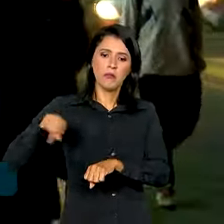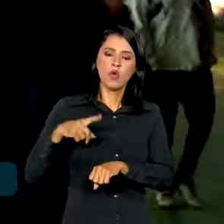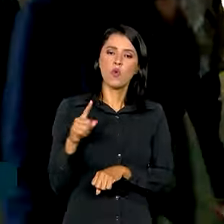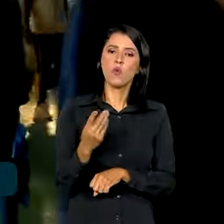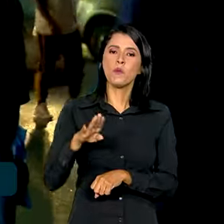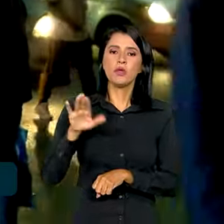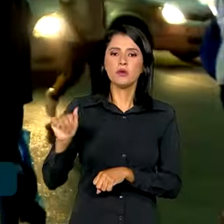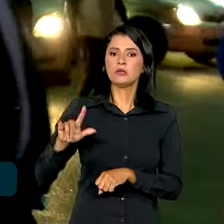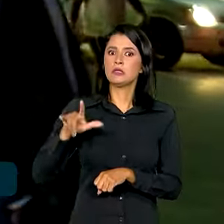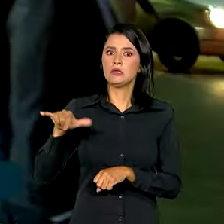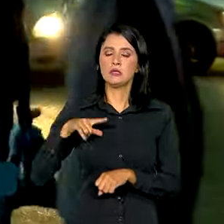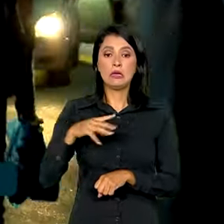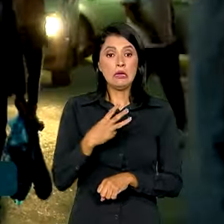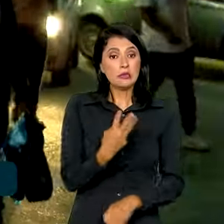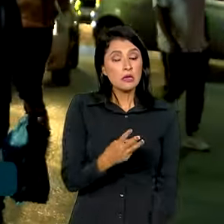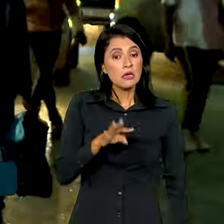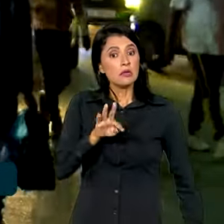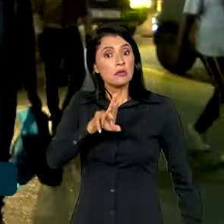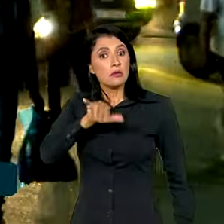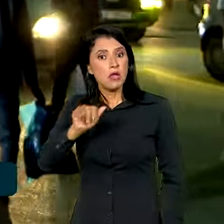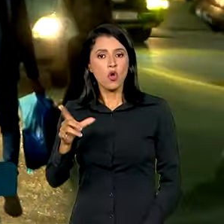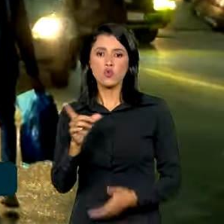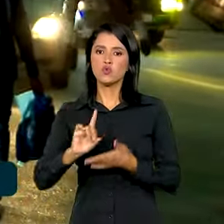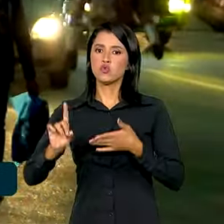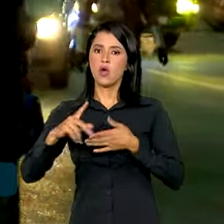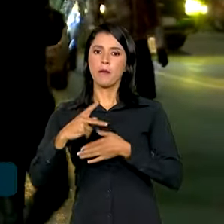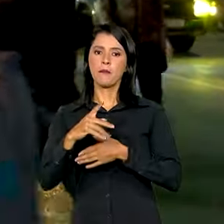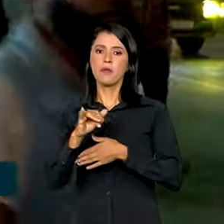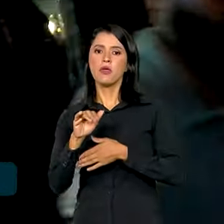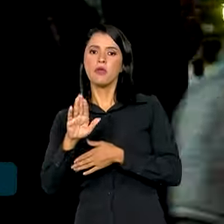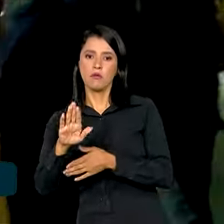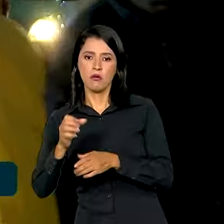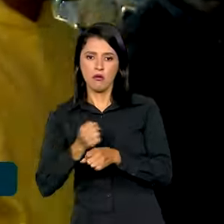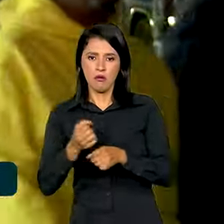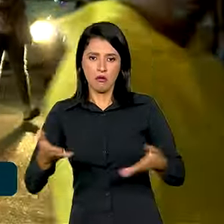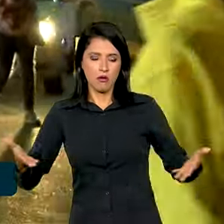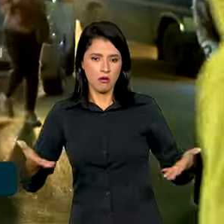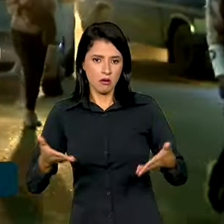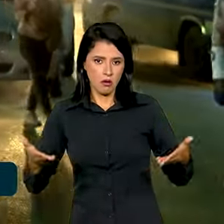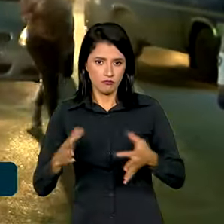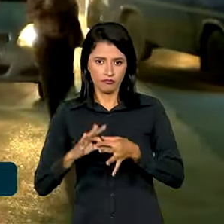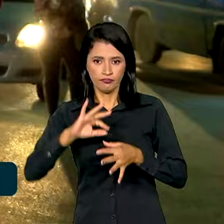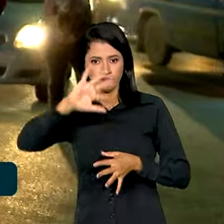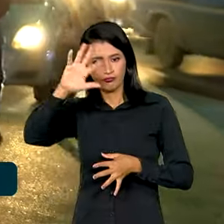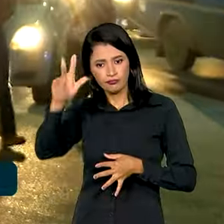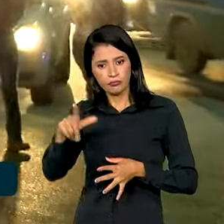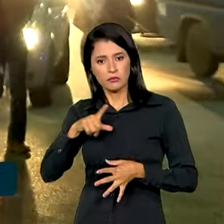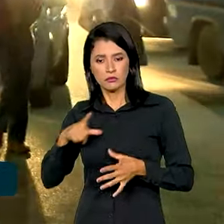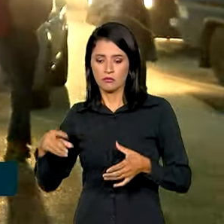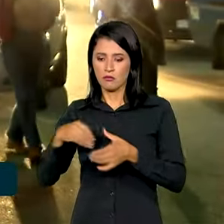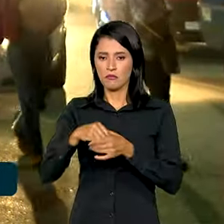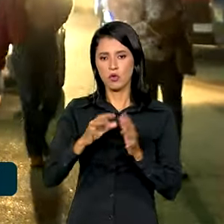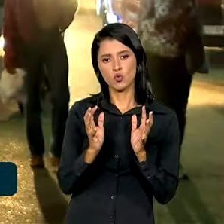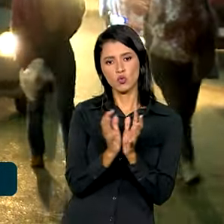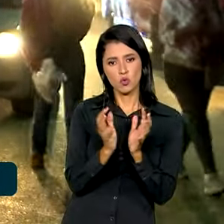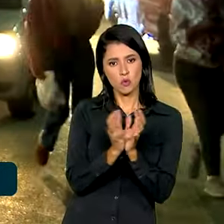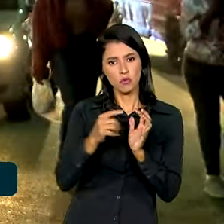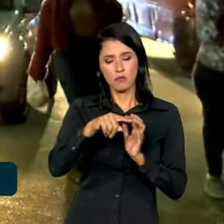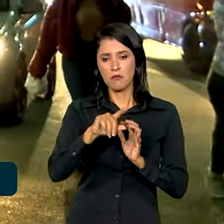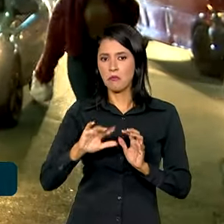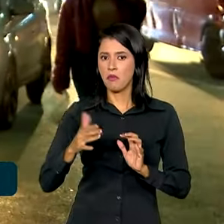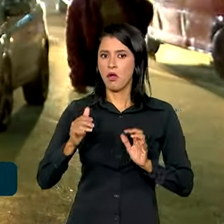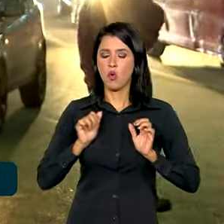habitantes e 3 trilhões de dólares de PIB. Este ano, a União Africana passou também a integrar o Grupo das Maiores